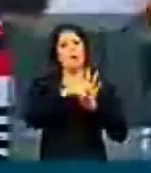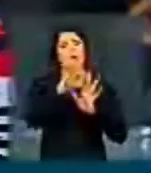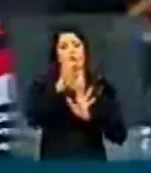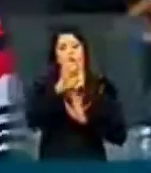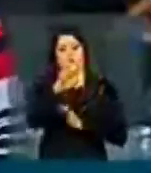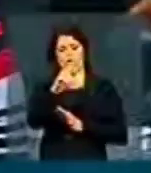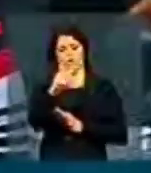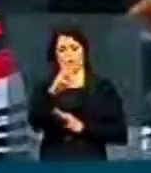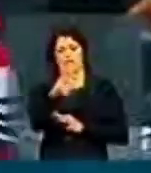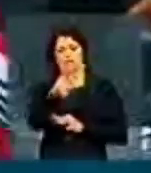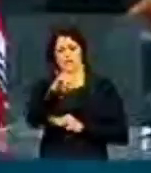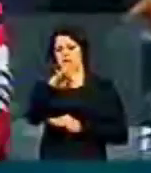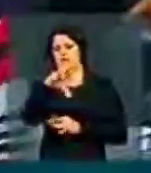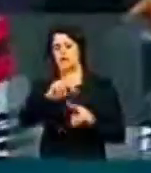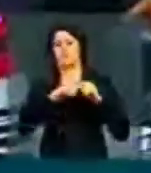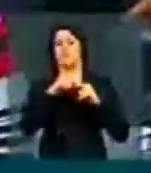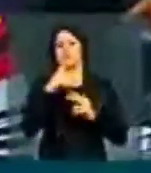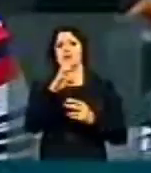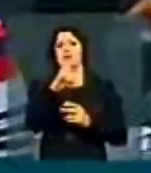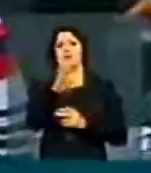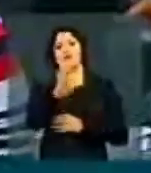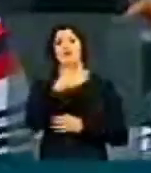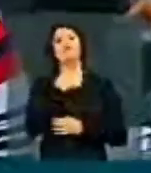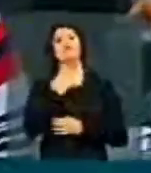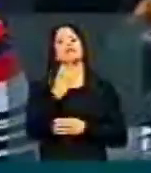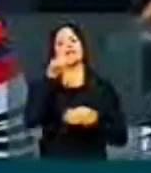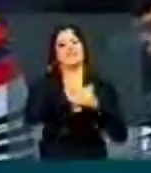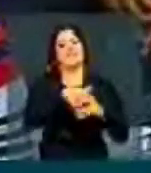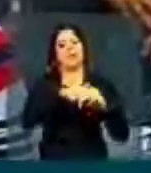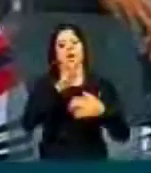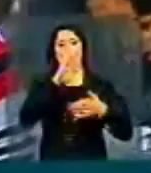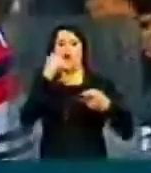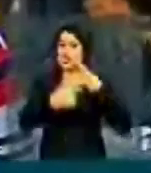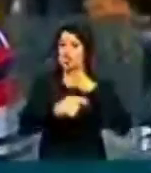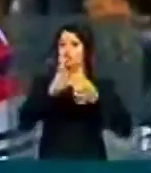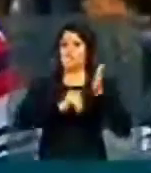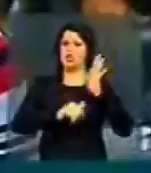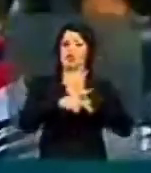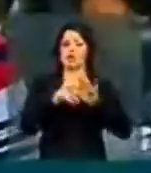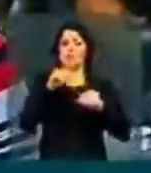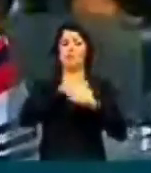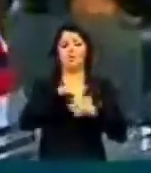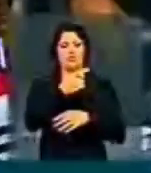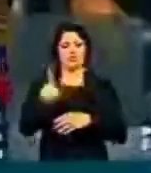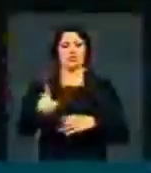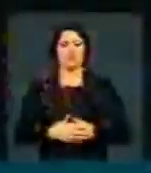previdenciário. Portanto, o PC do B quer votar o marco civil e é contra a retirada de pauta, portanto, encaminha não.